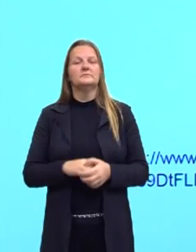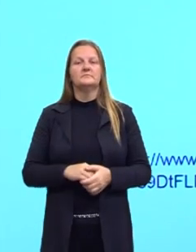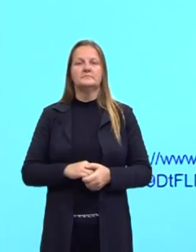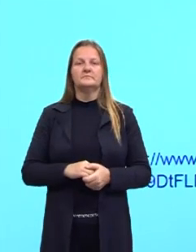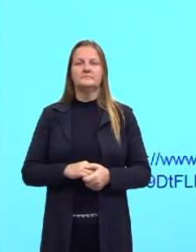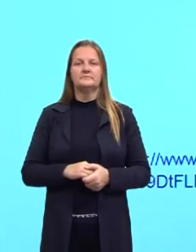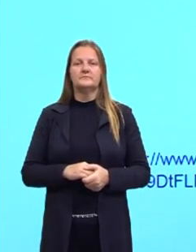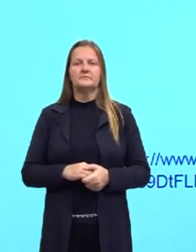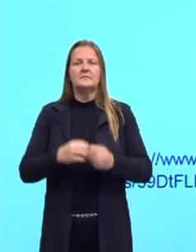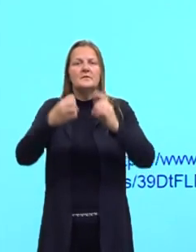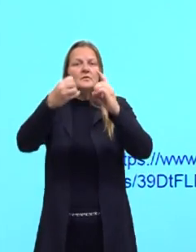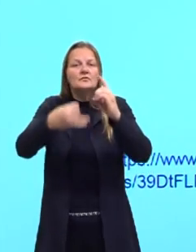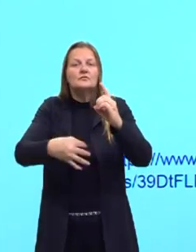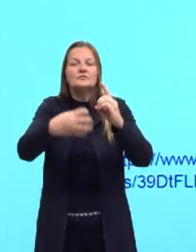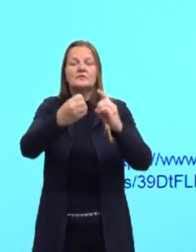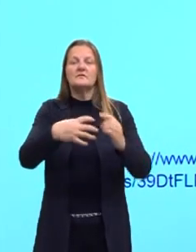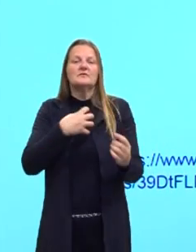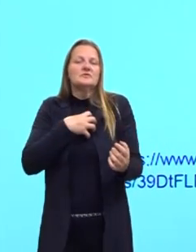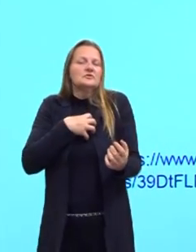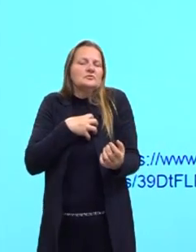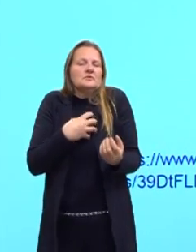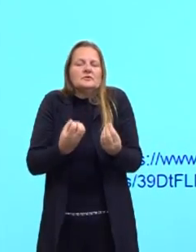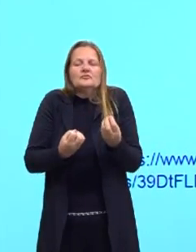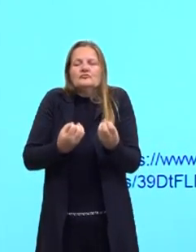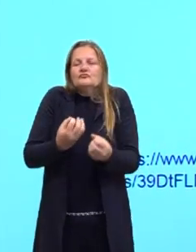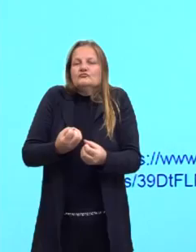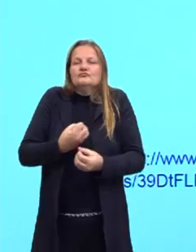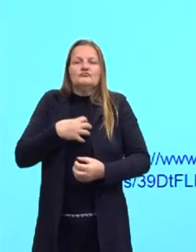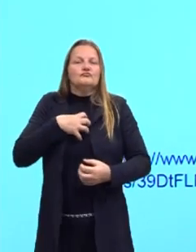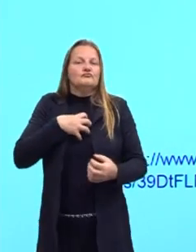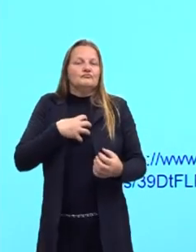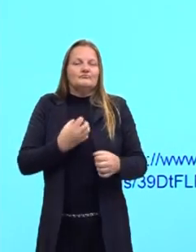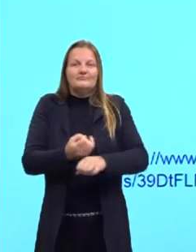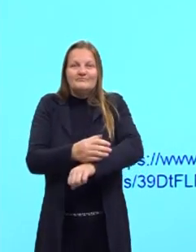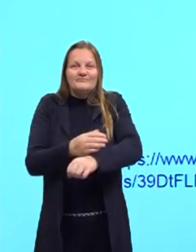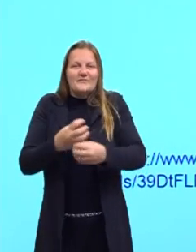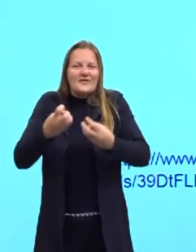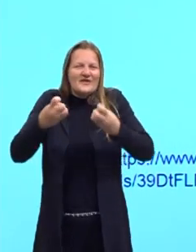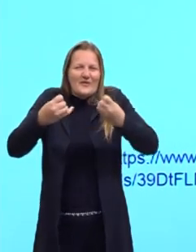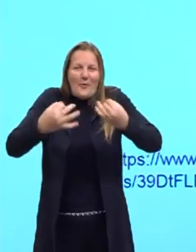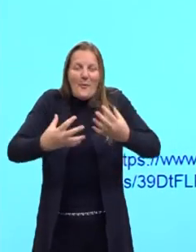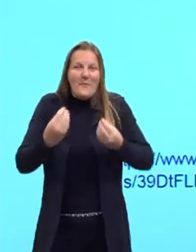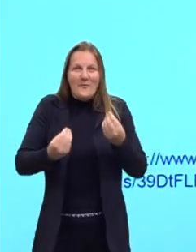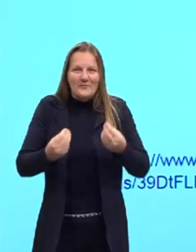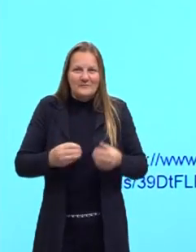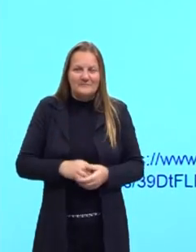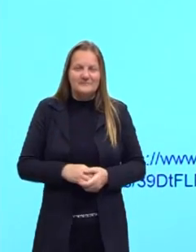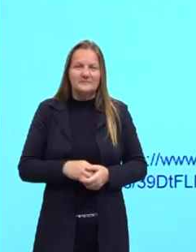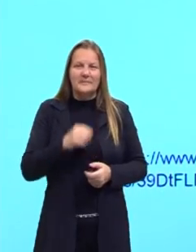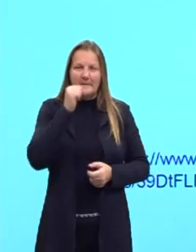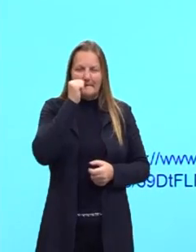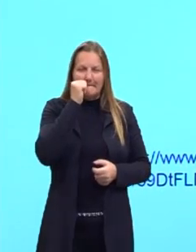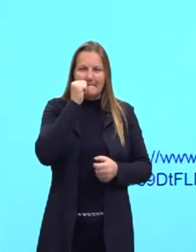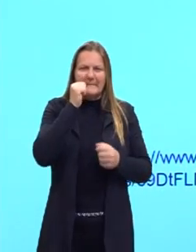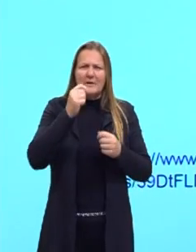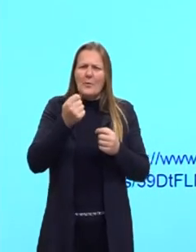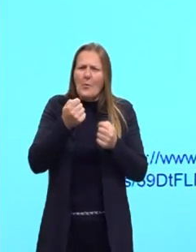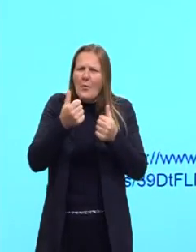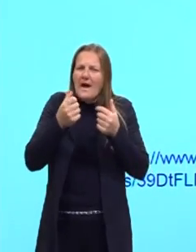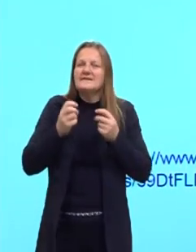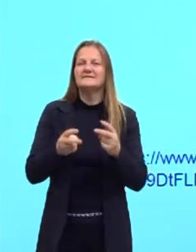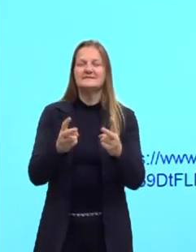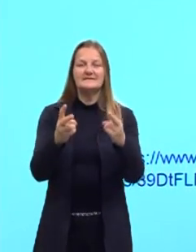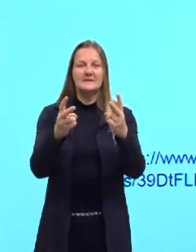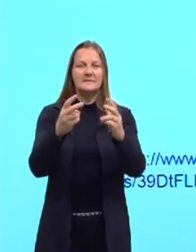Ele descreve sentimentos. Ele normalmente, que eu acabei de falar, ele normalmente